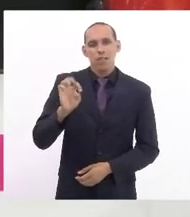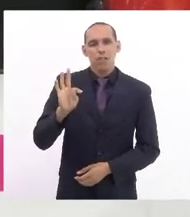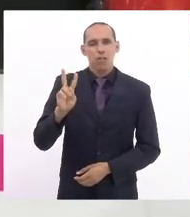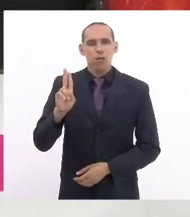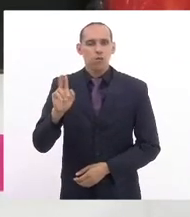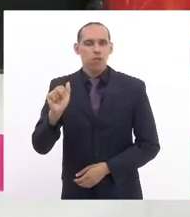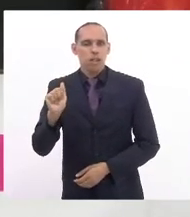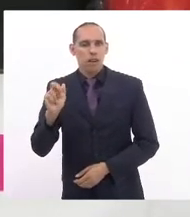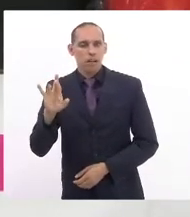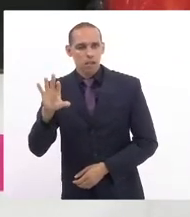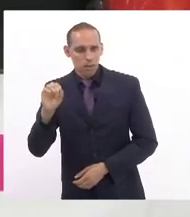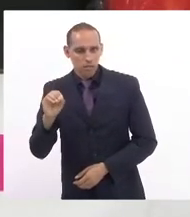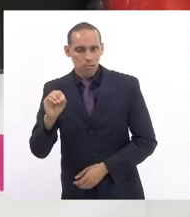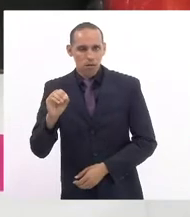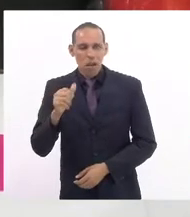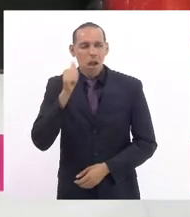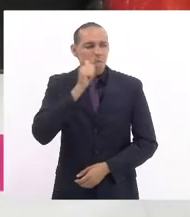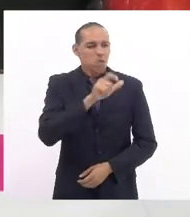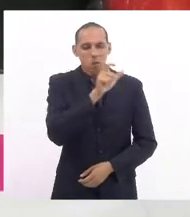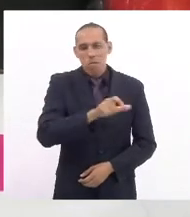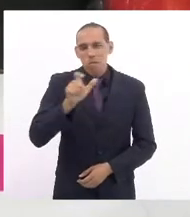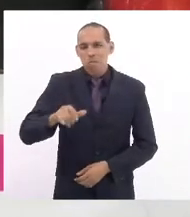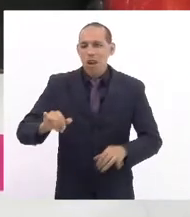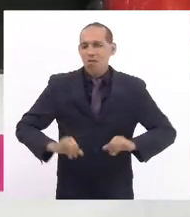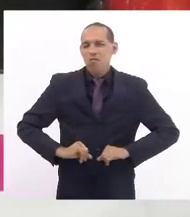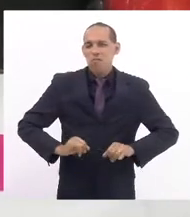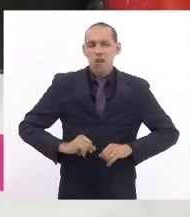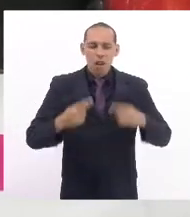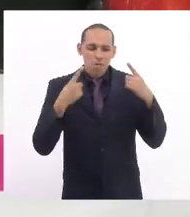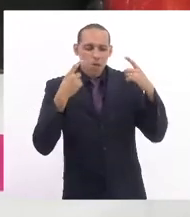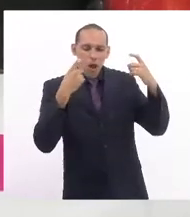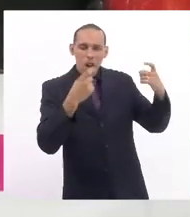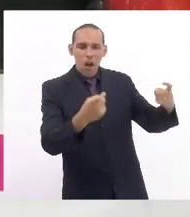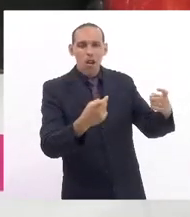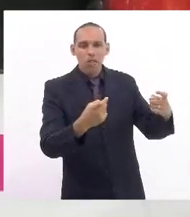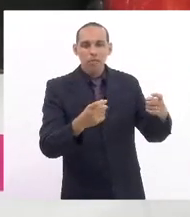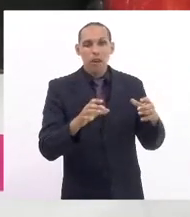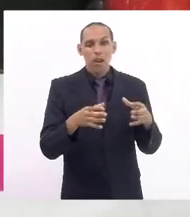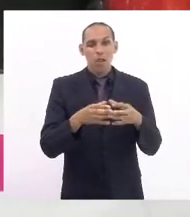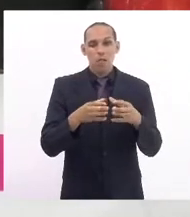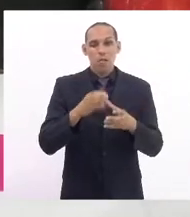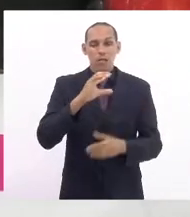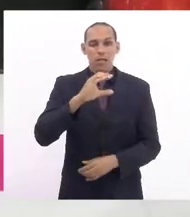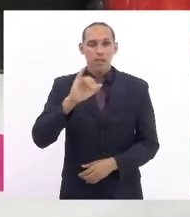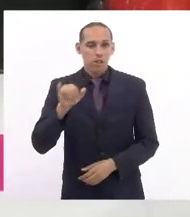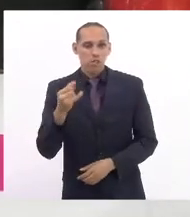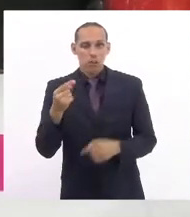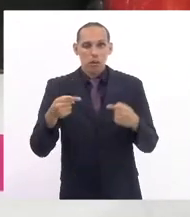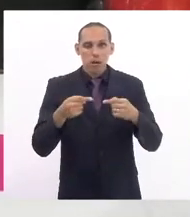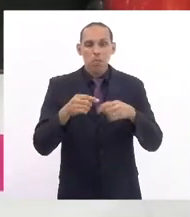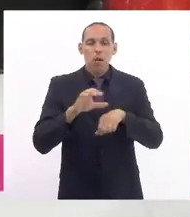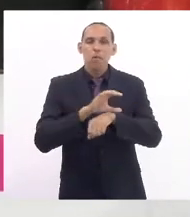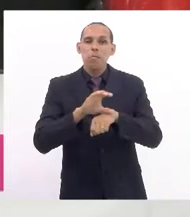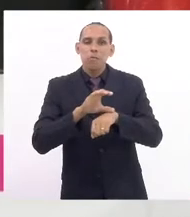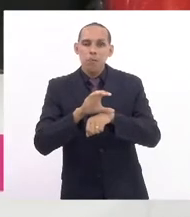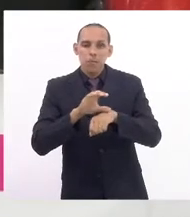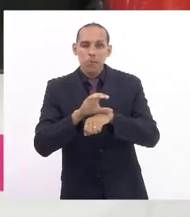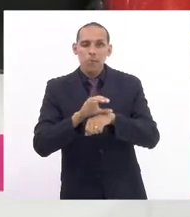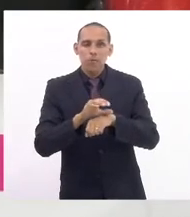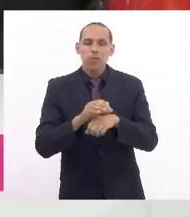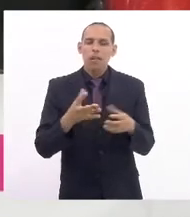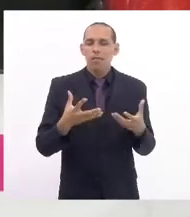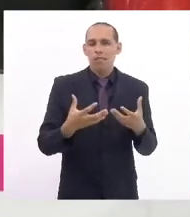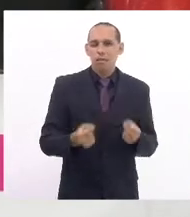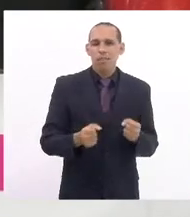forma que menciona. Pareceres das comissões de Constituição e Justiça, pela constitucionalidade, defesa do direito da mulher, favorável,